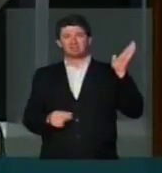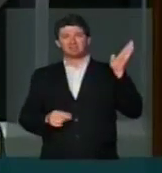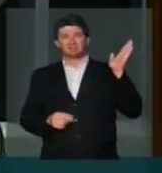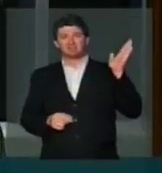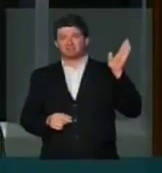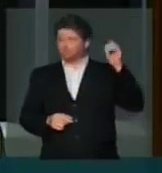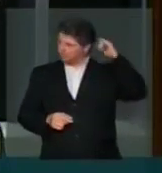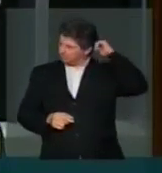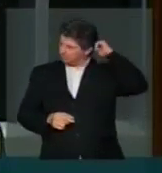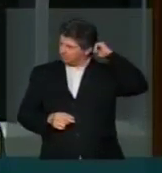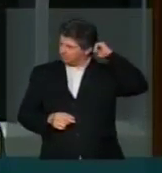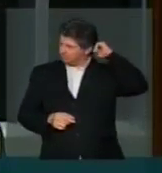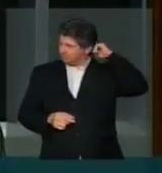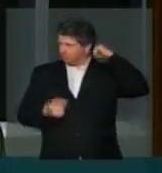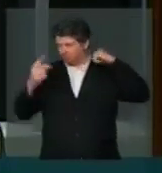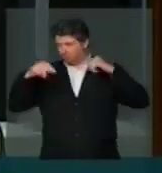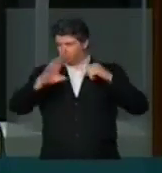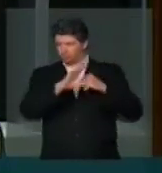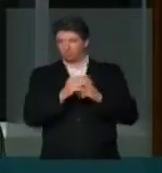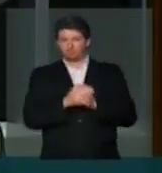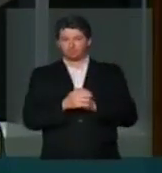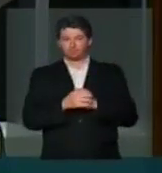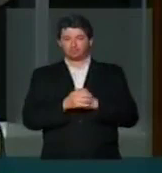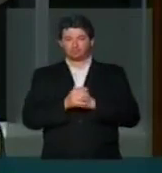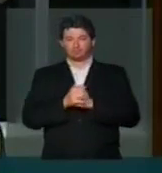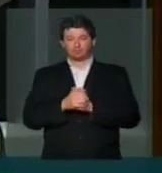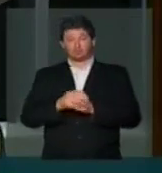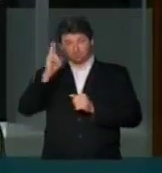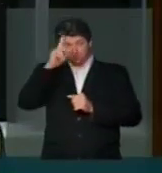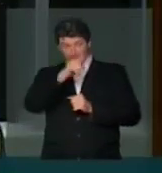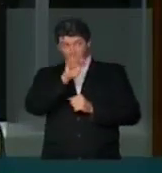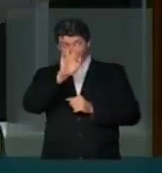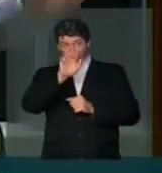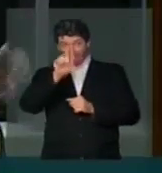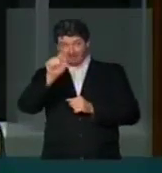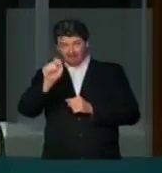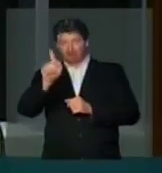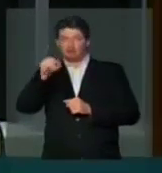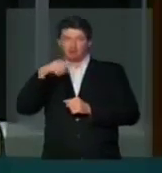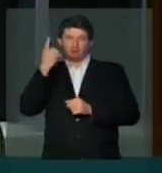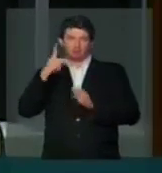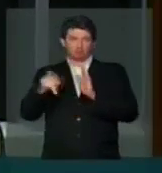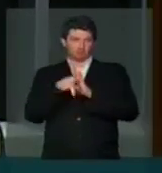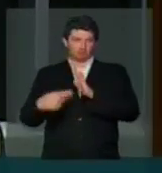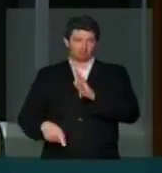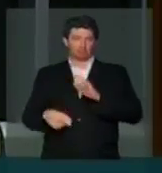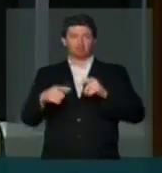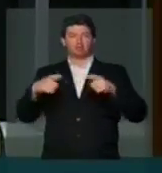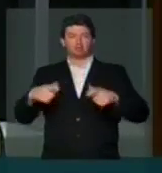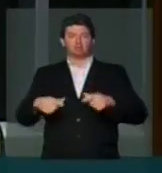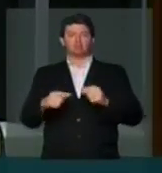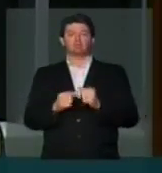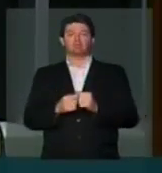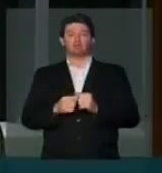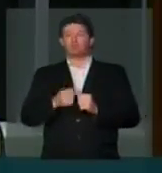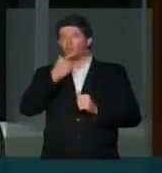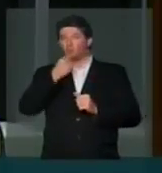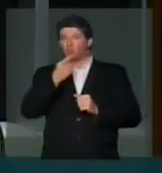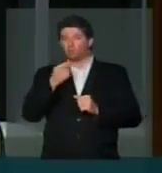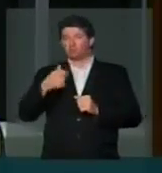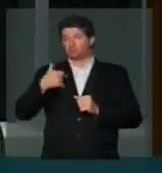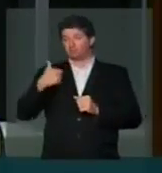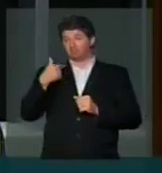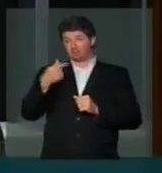e eu tenho um minuto ainda. Vossa Excelência deve lembrar, deputado Fraga, que é um deputado desta região, um cidadão de